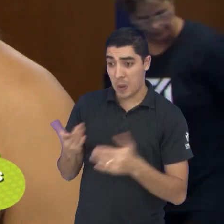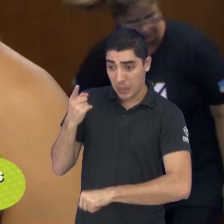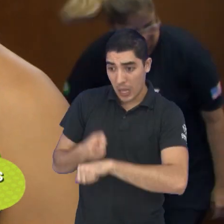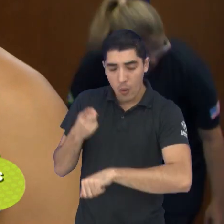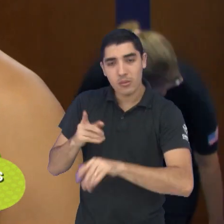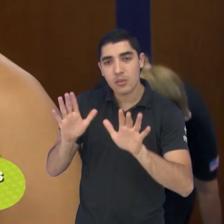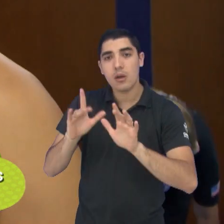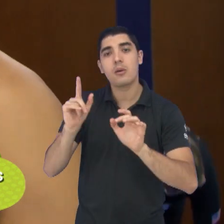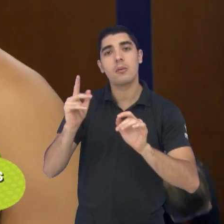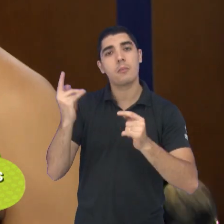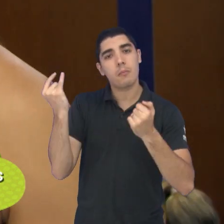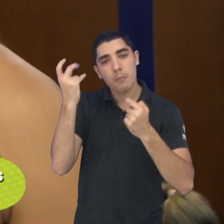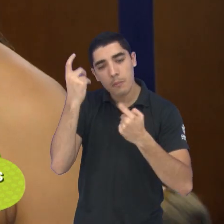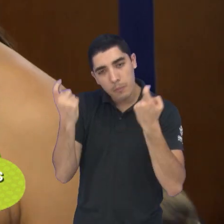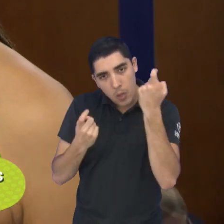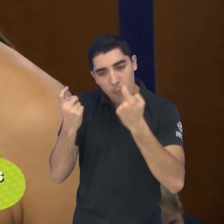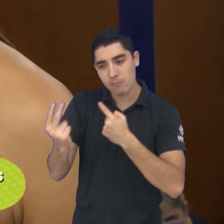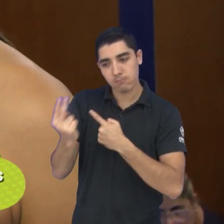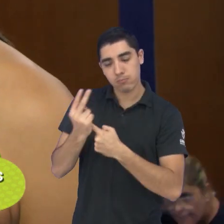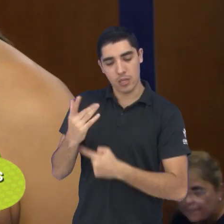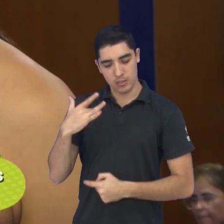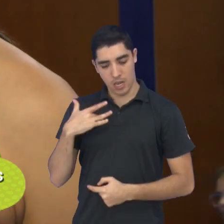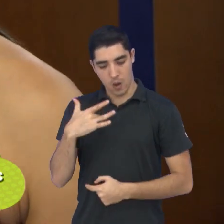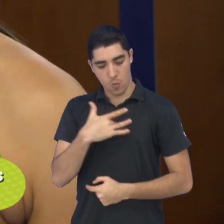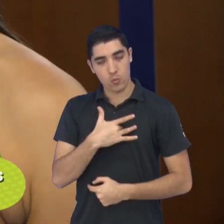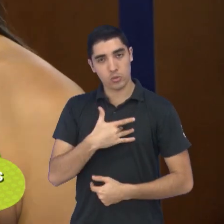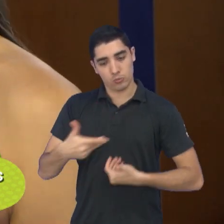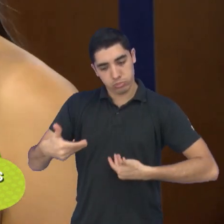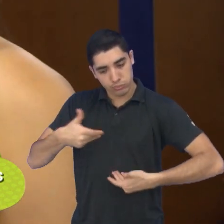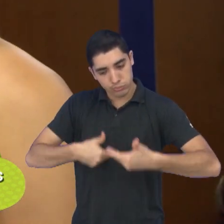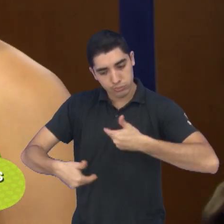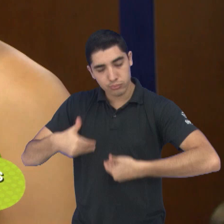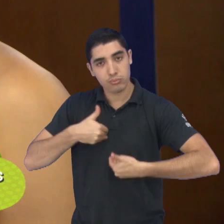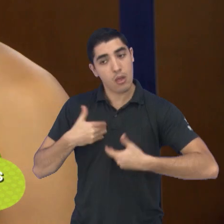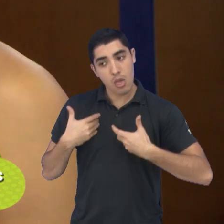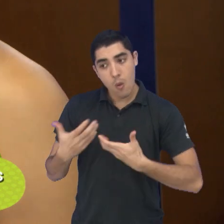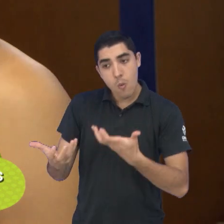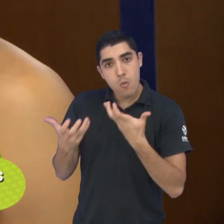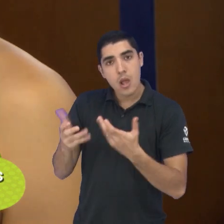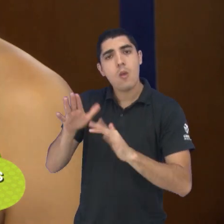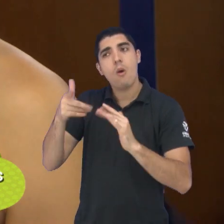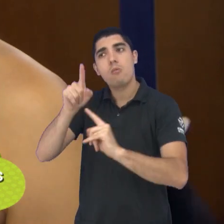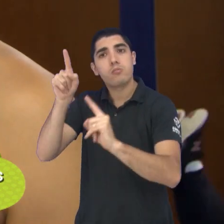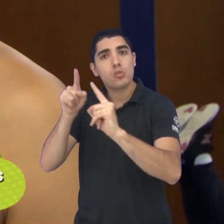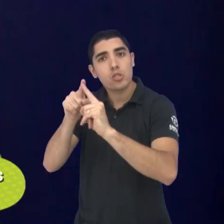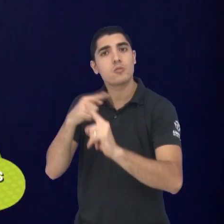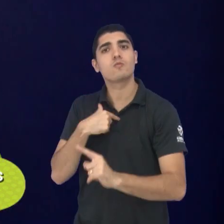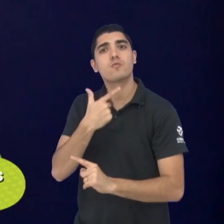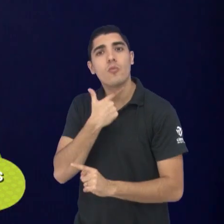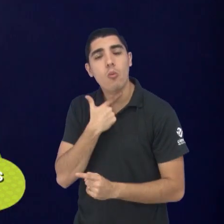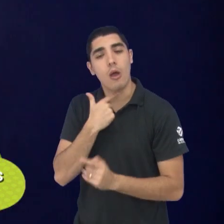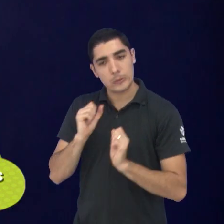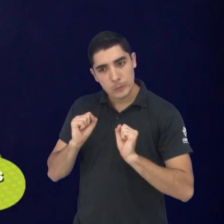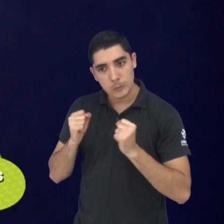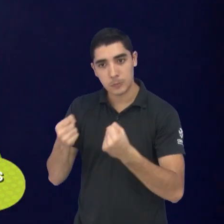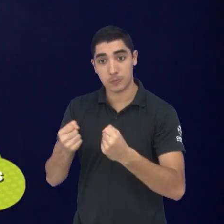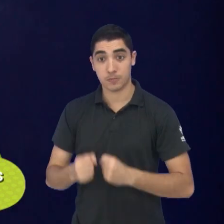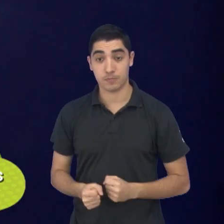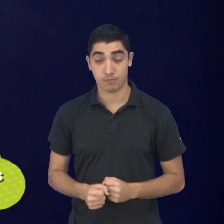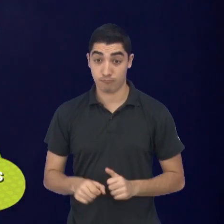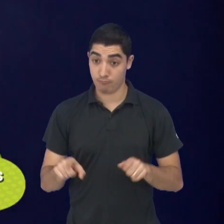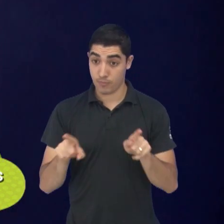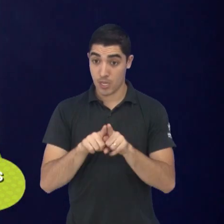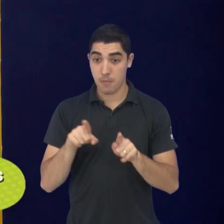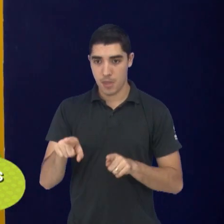de vida também, no que você realmente está buscando e no que realmente você quer desenvolver ali logo na frente. Na dieta, algumas